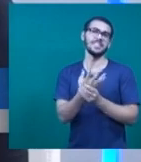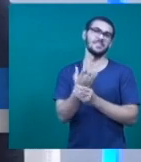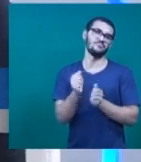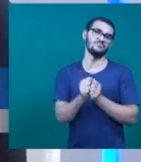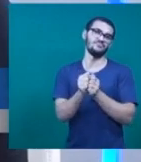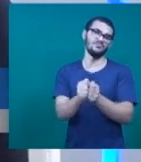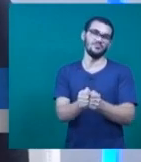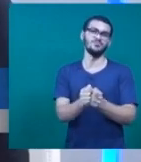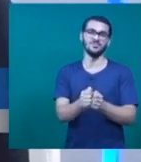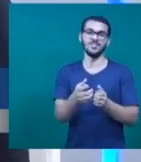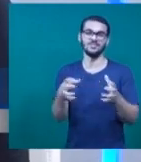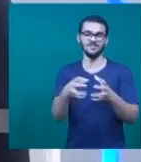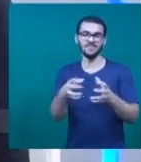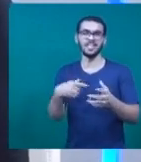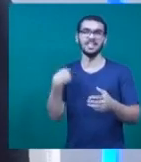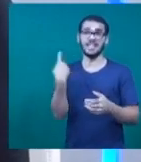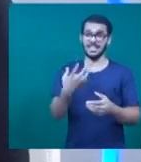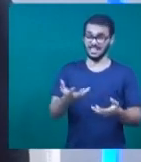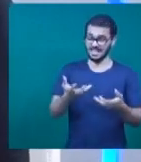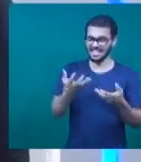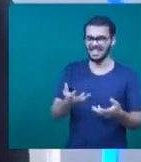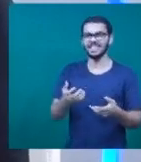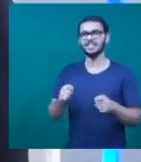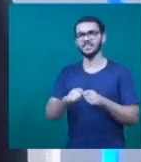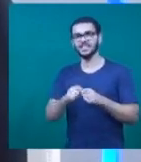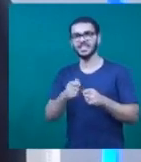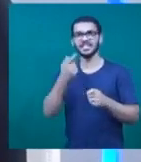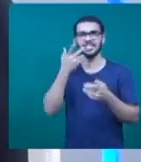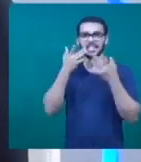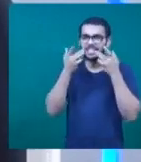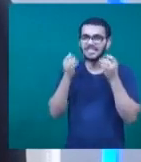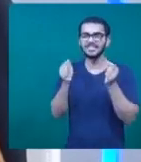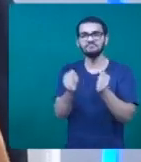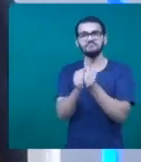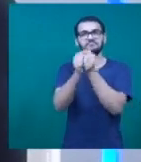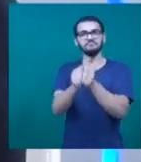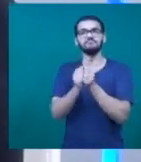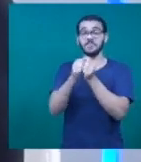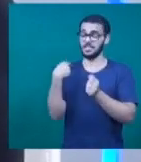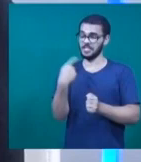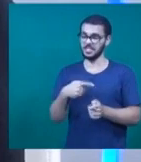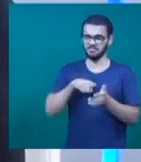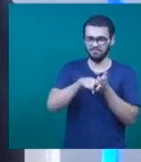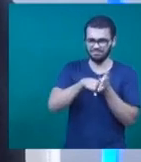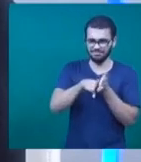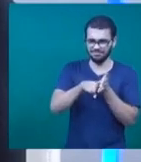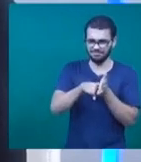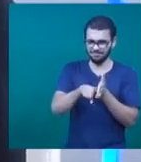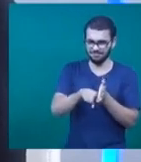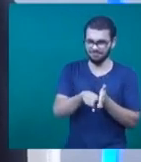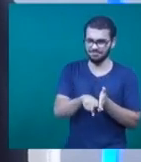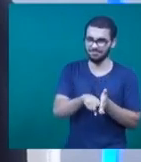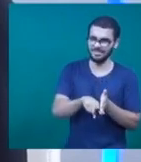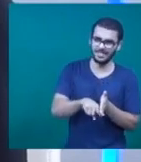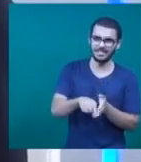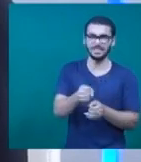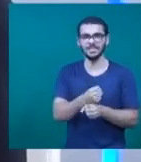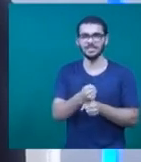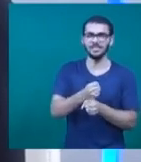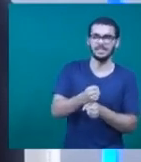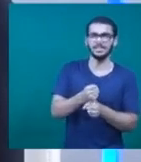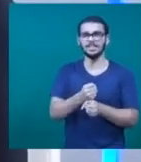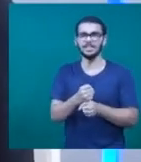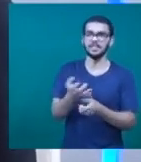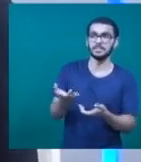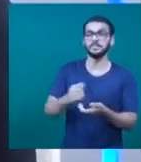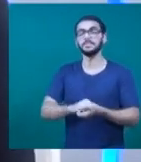E a gente já tinha um tempo que estava querendo fazer um espetáculo juntas. E a gente vem pesquisando, esse é um projeto que já vem sendo alimentado no grupo há